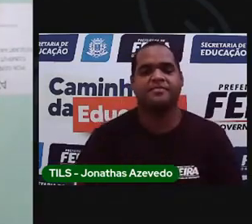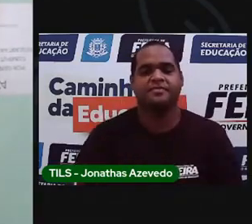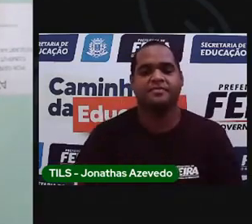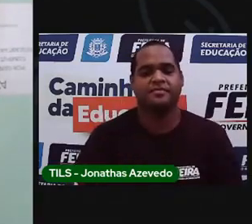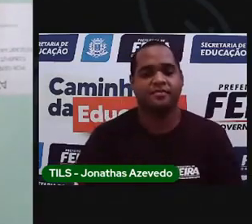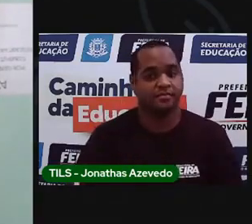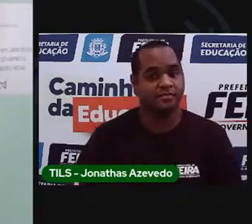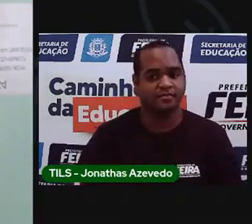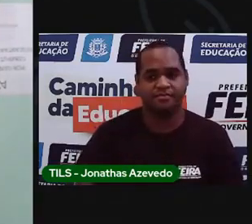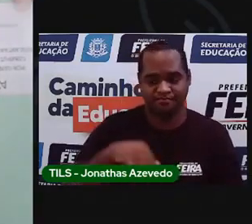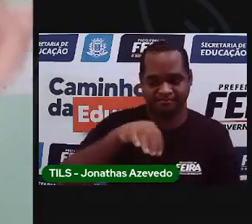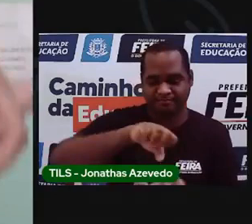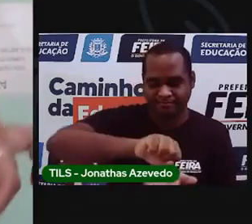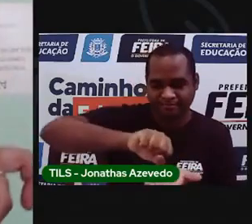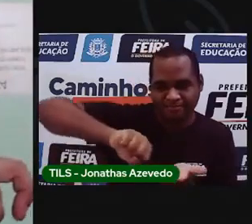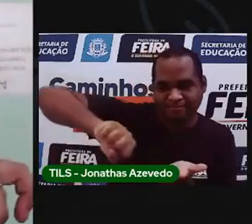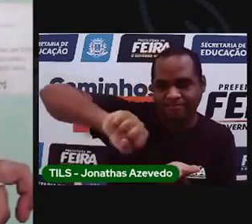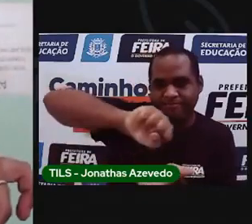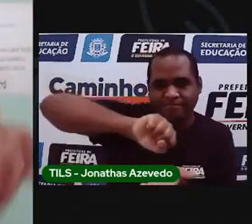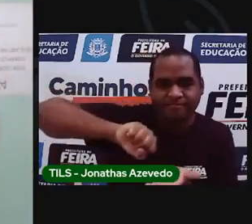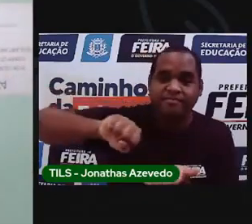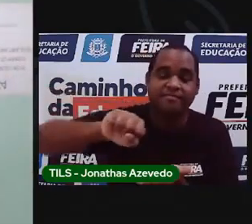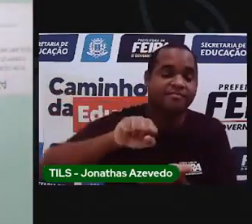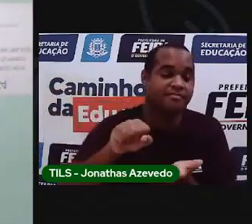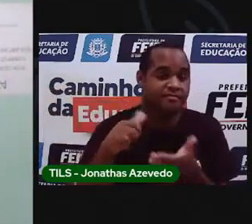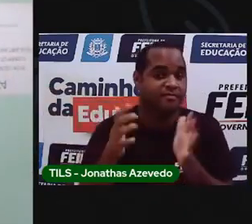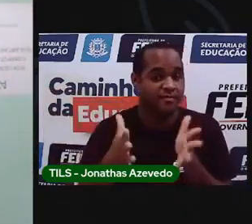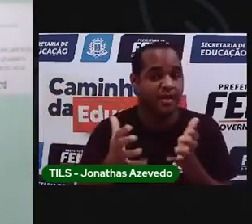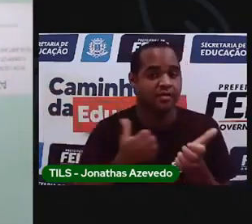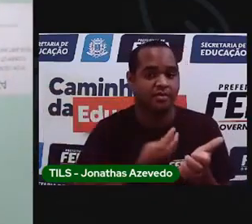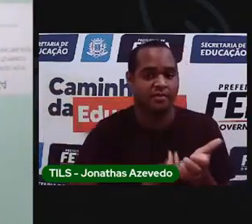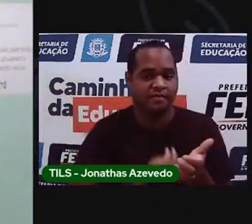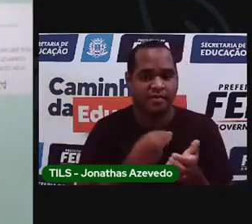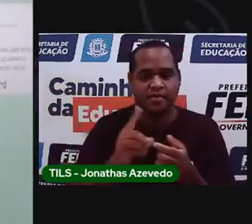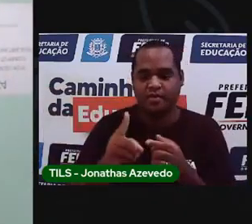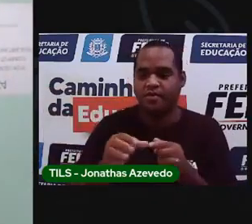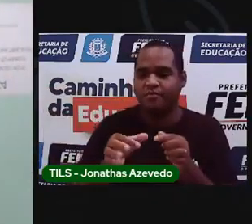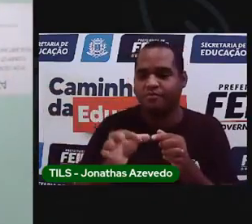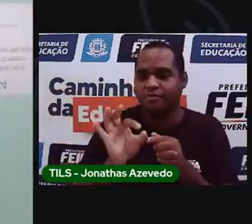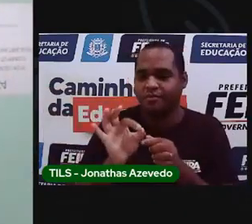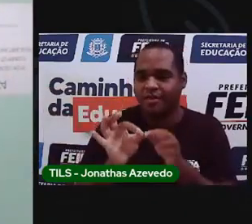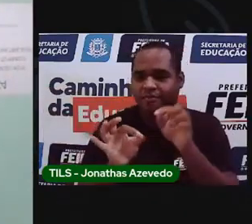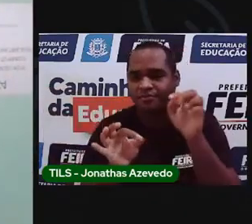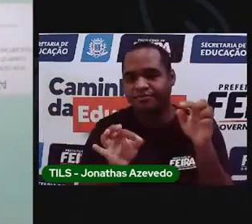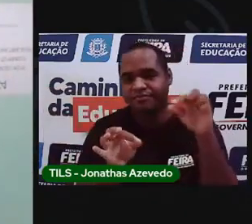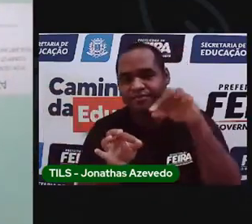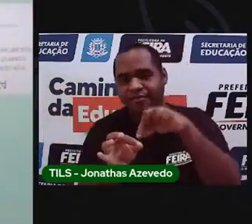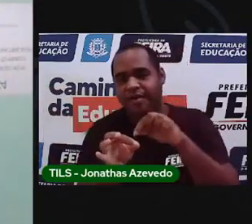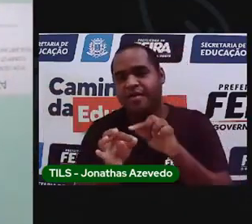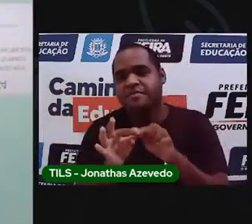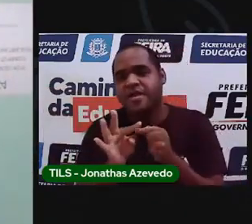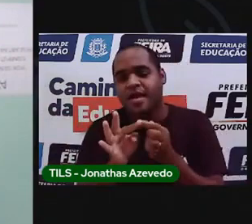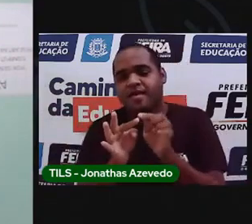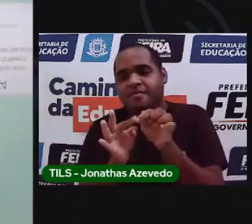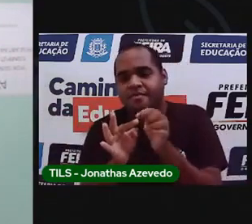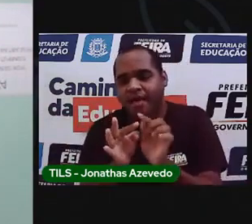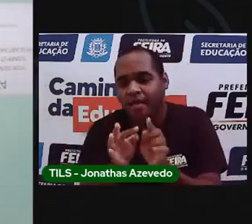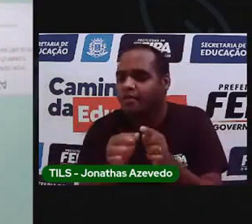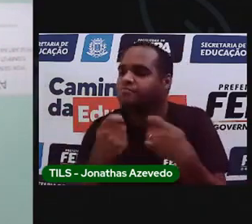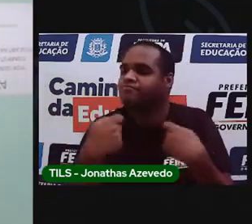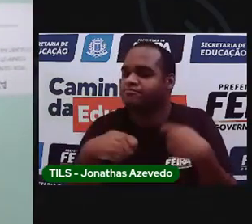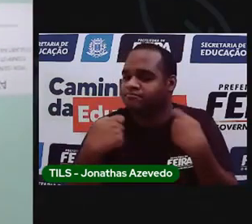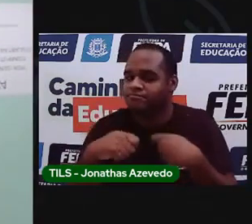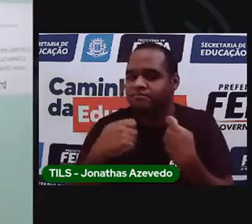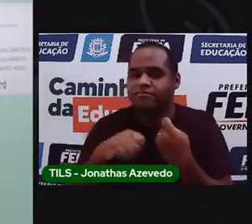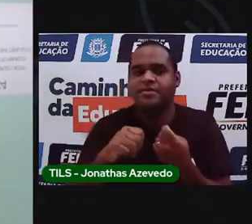O detergente da Pró tá aqui. Eu botei aqui na tampinha. Mela bem o seu dedinho aí,